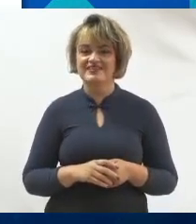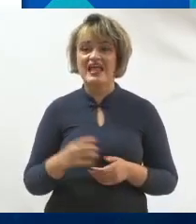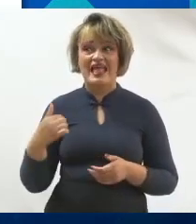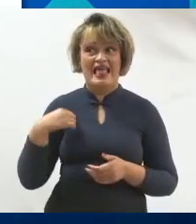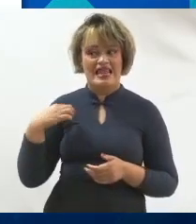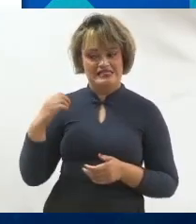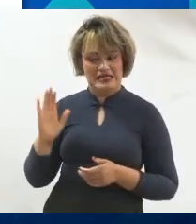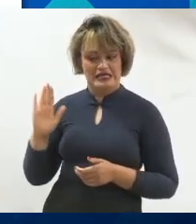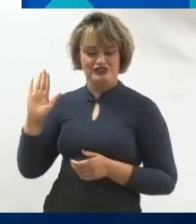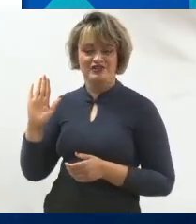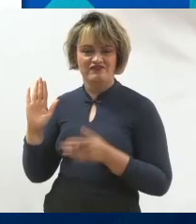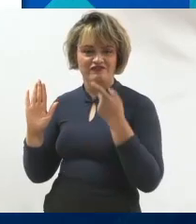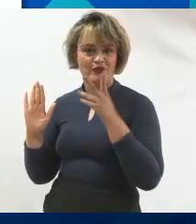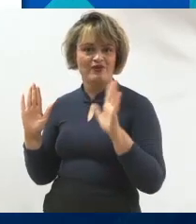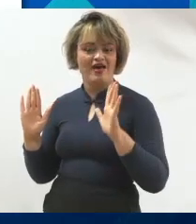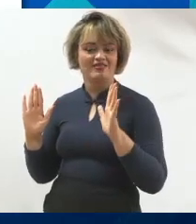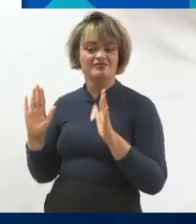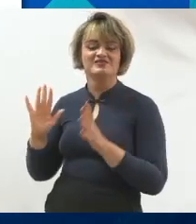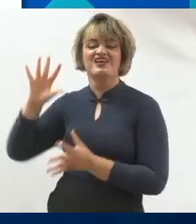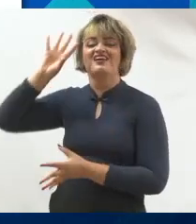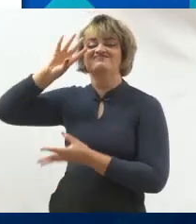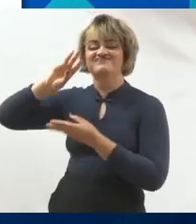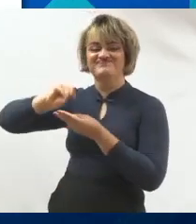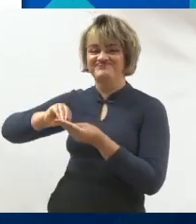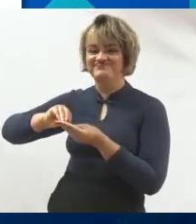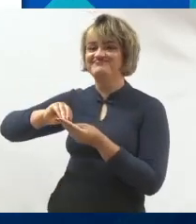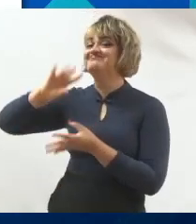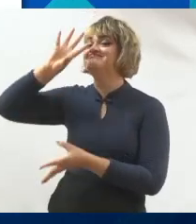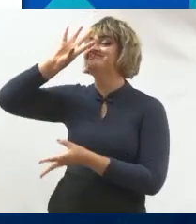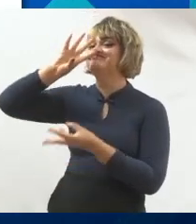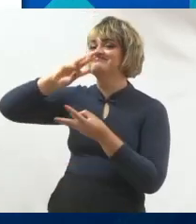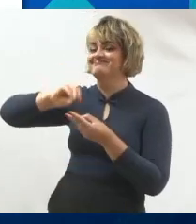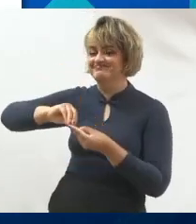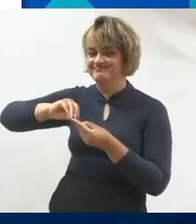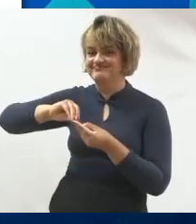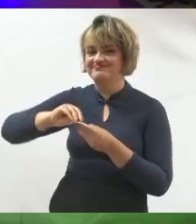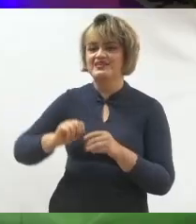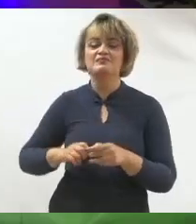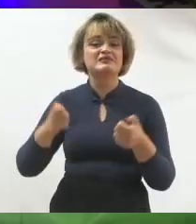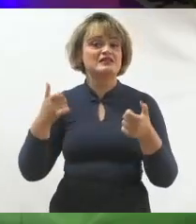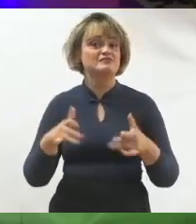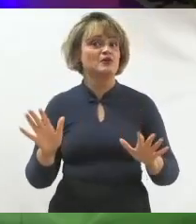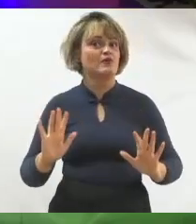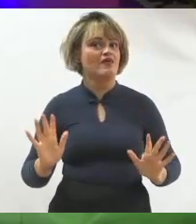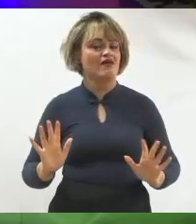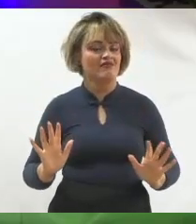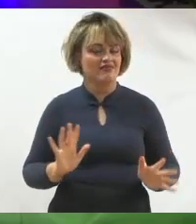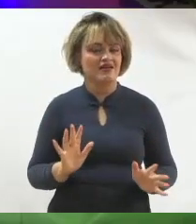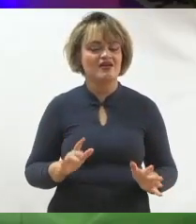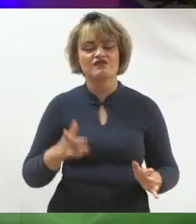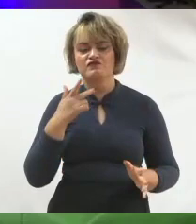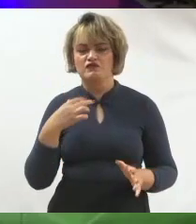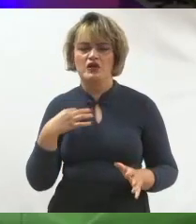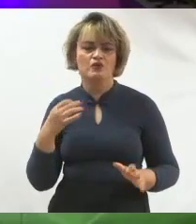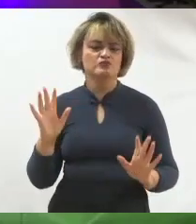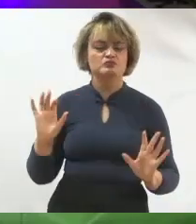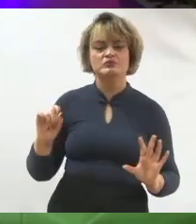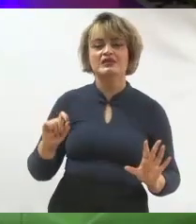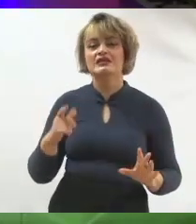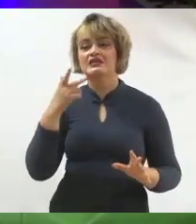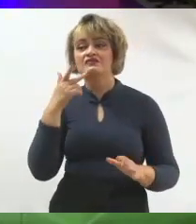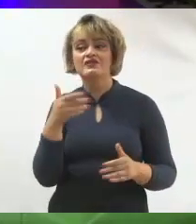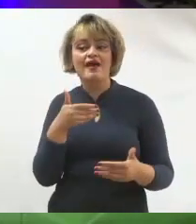pré-candidata? Está na cara, pelo texto, como ela está se posicionando. Mas ela não está afastando falando de candidatura. Ela está